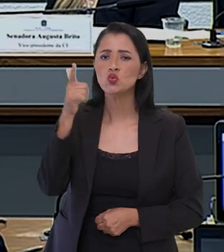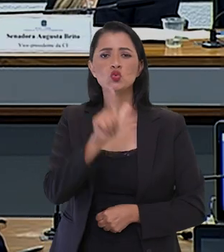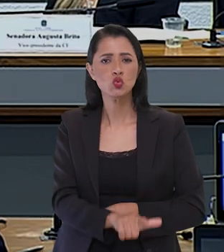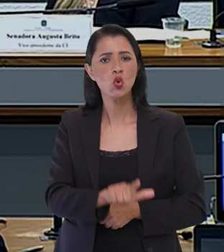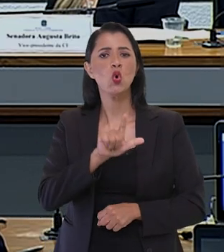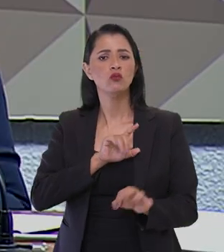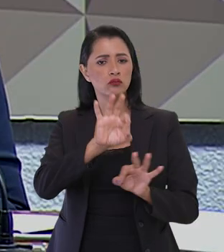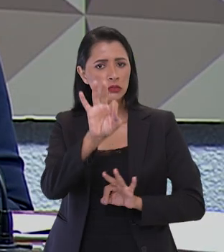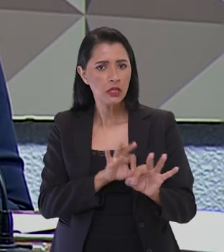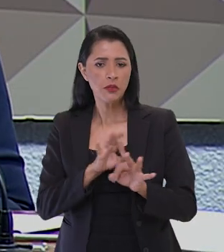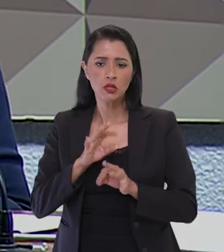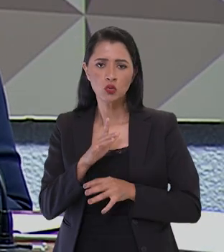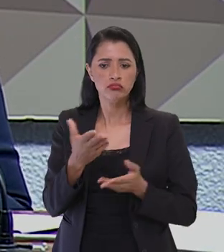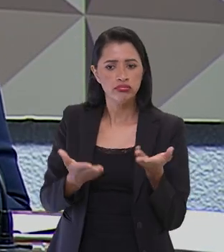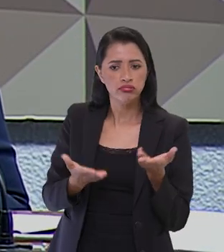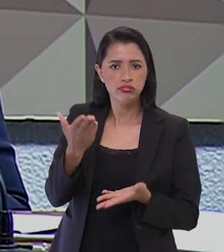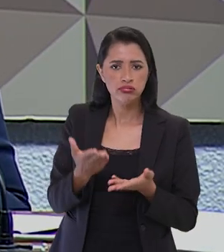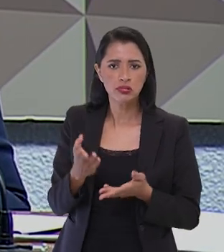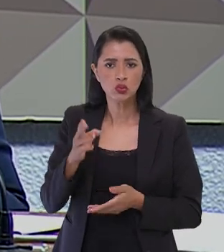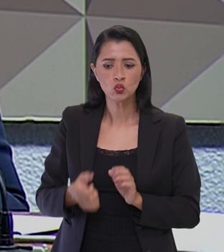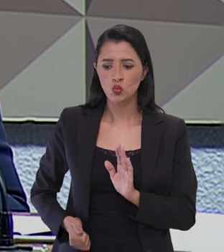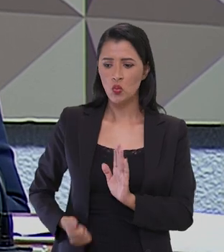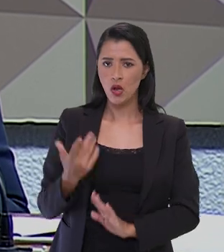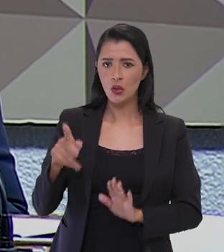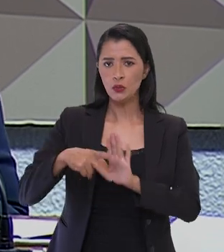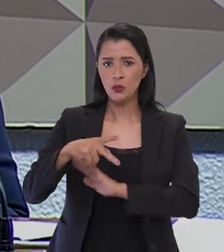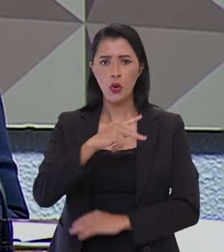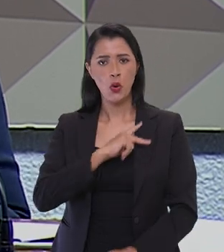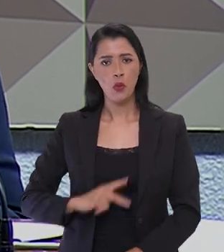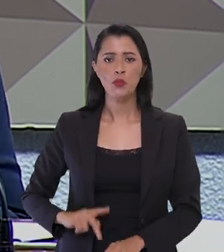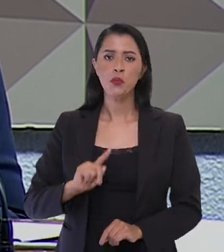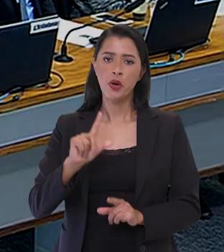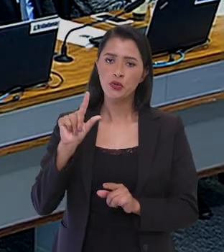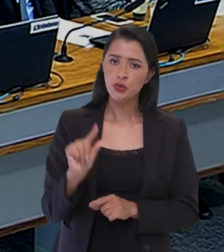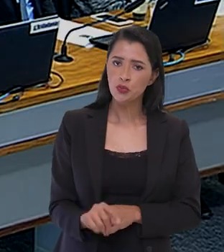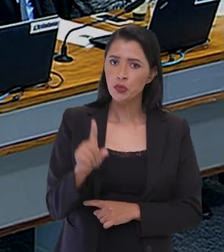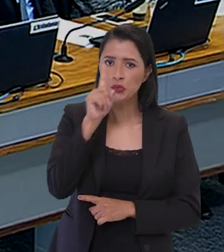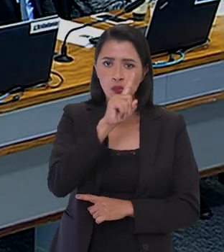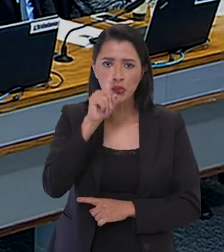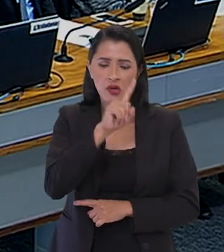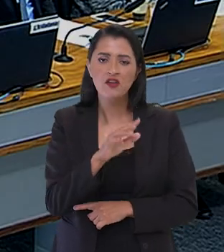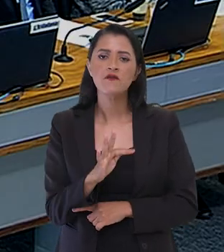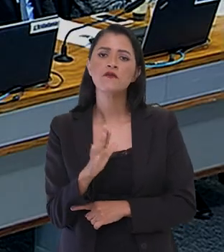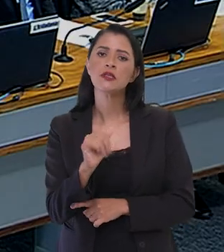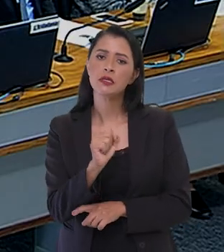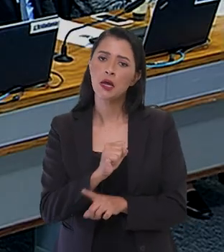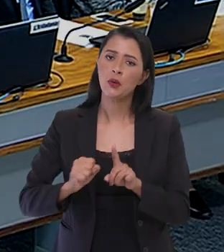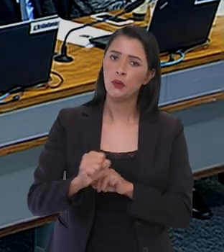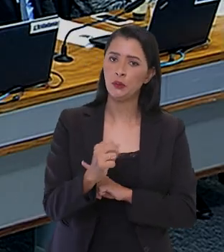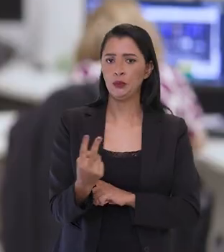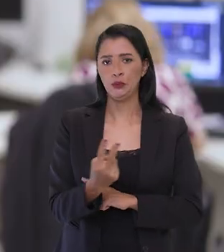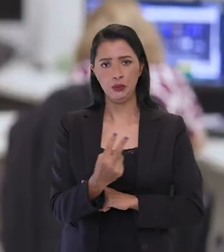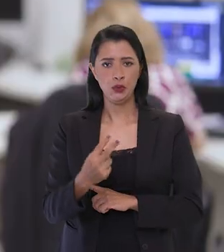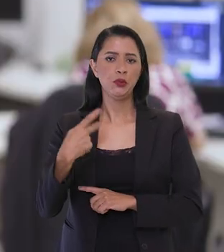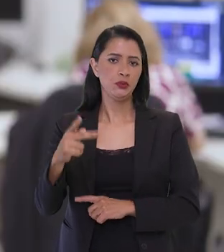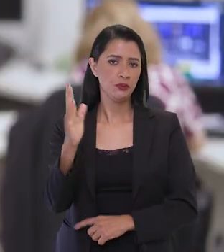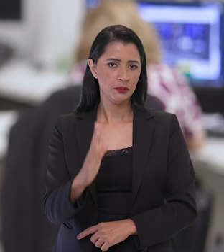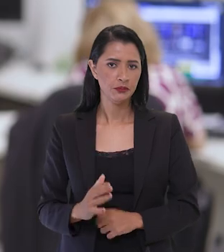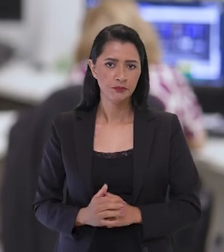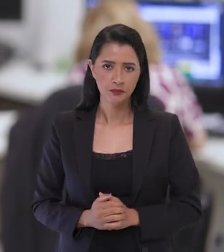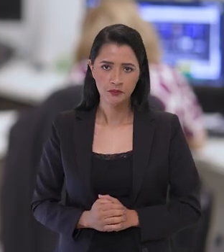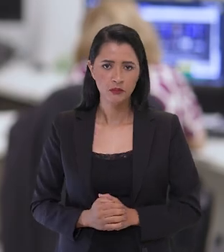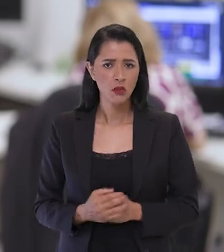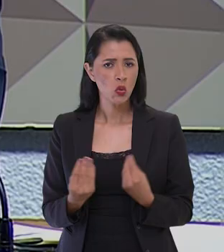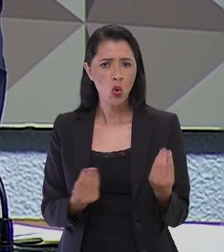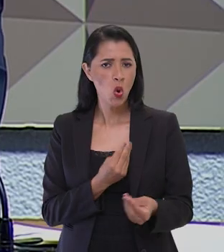voltou a defender planejamento e reequilíbrio dos gastos públicos para reduzir a deficiência fiscal e social